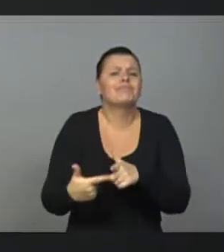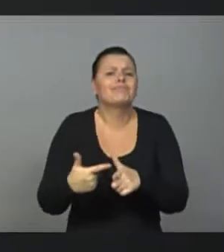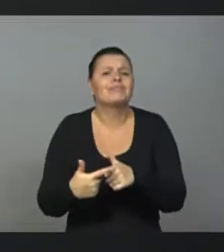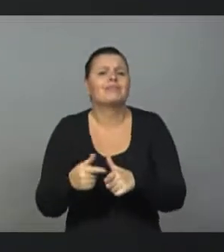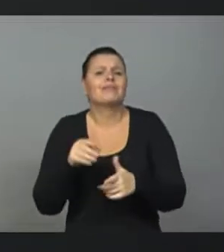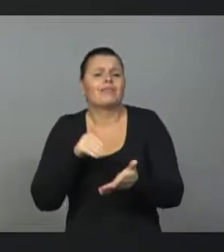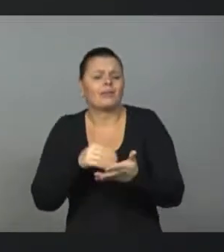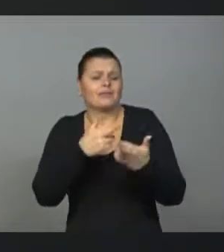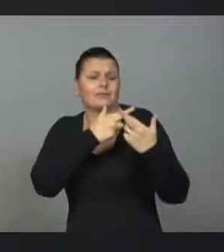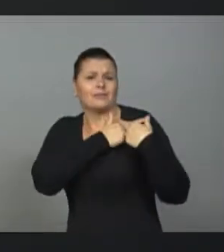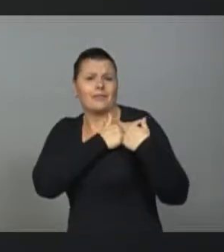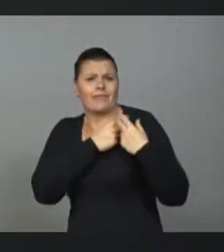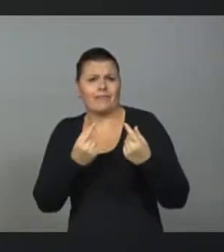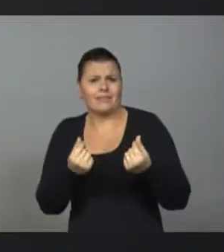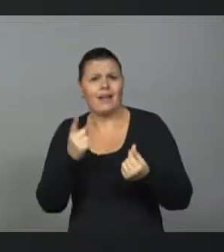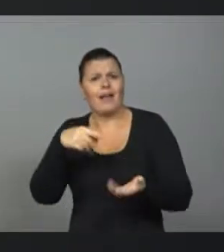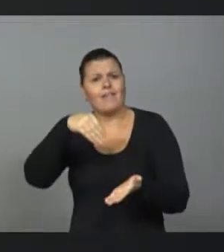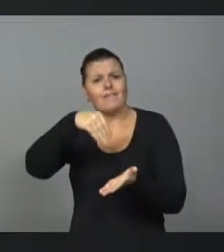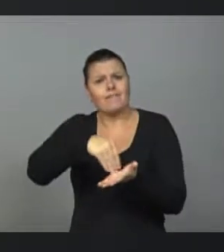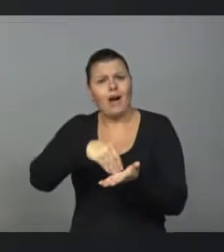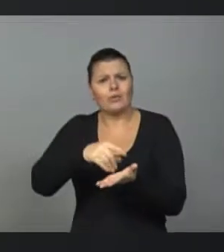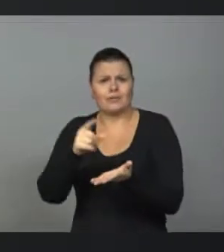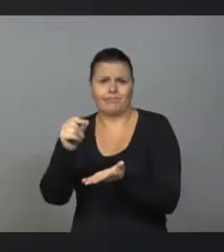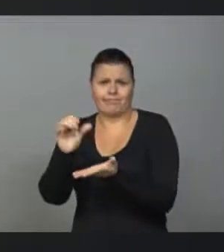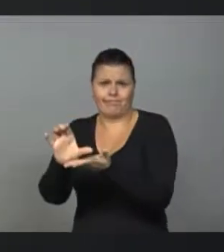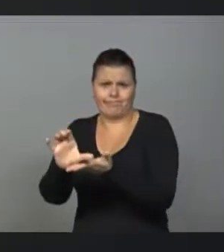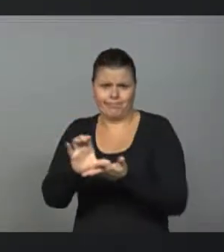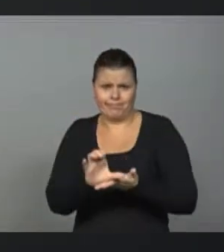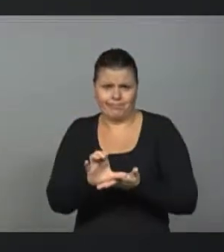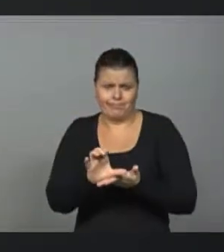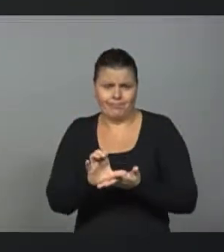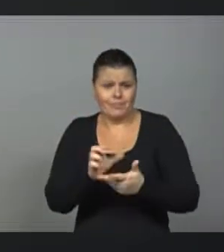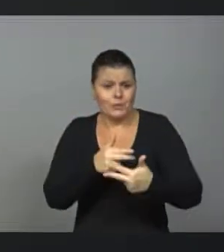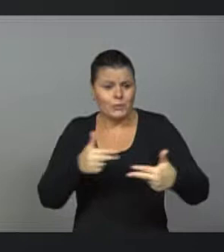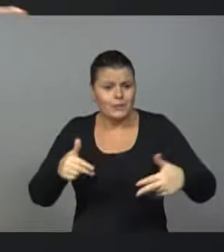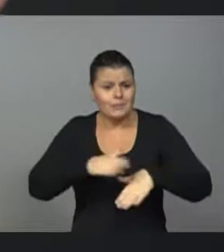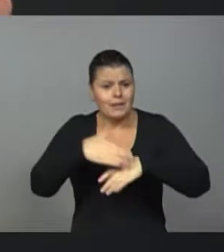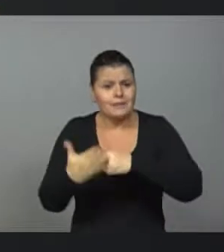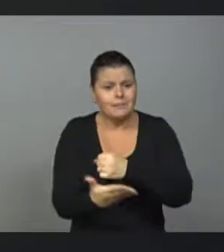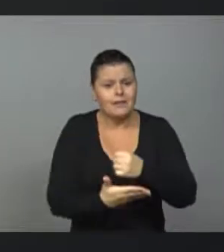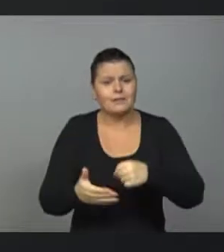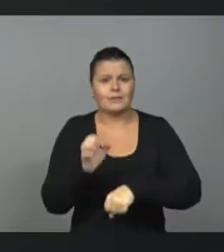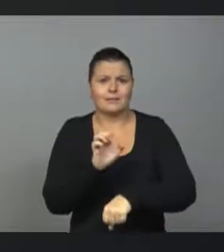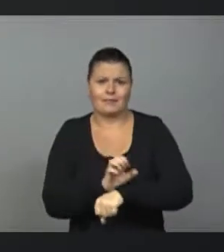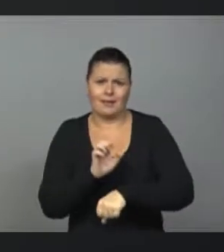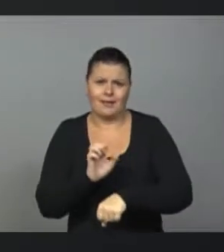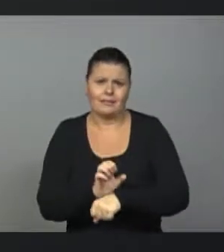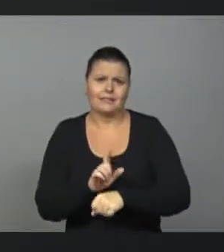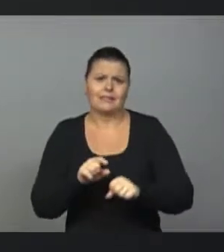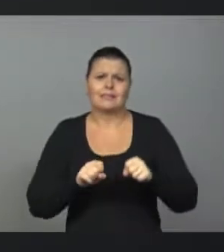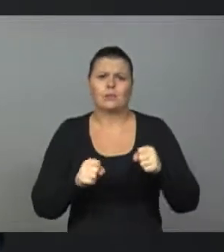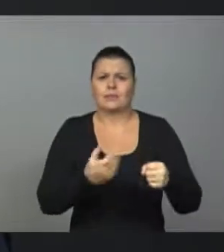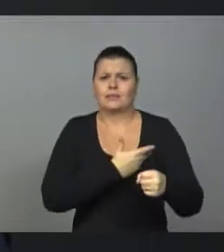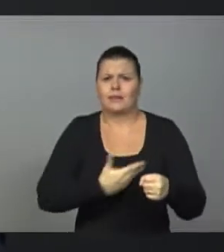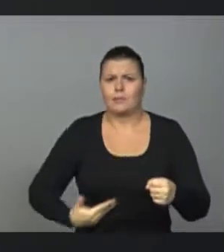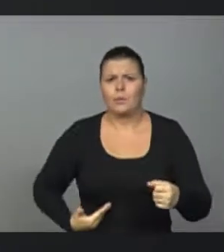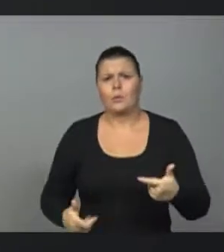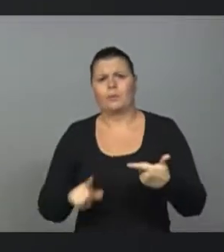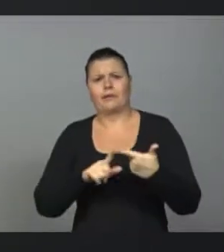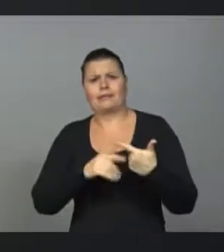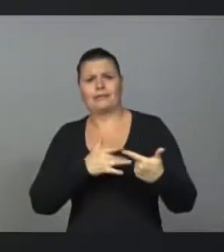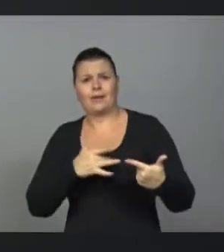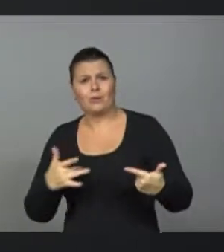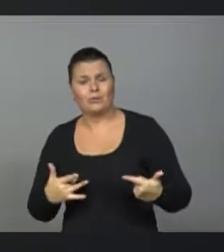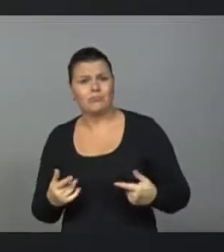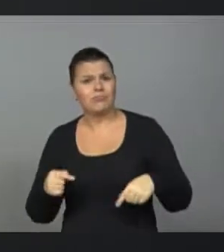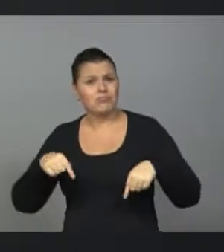fiscal, é justamente a ausência de recursos para as funções mais básicas do Estado, como segurança pública, como saúde, por exemplo. O